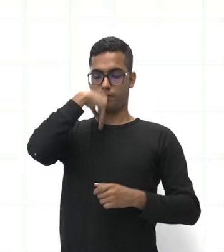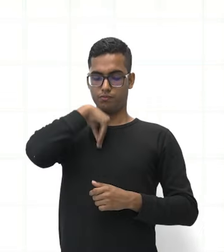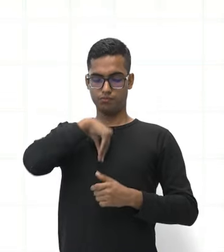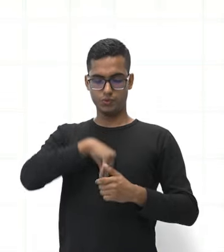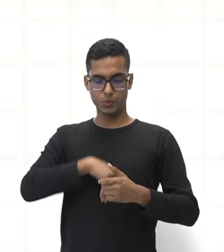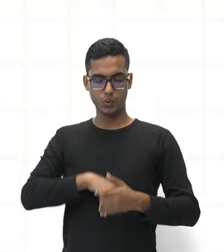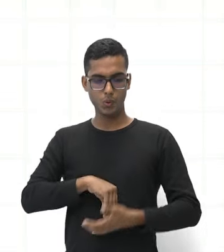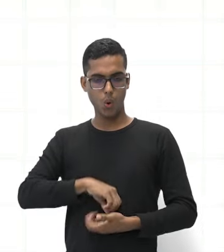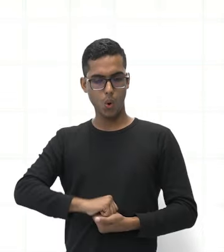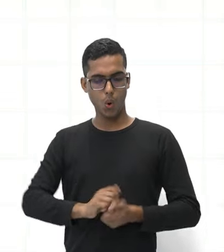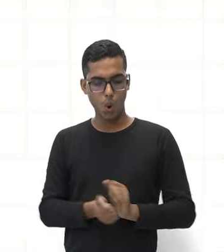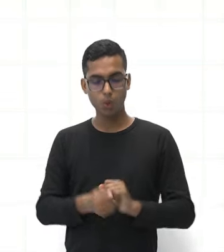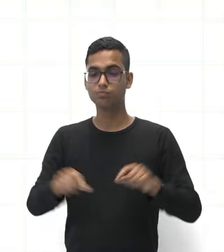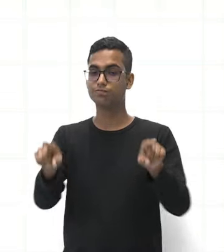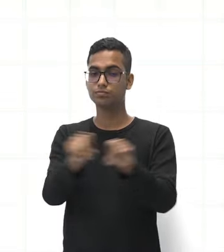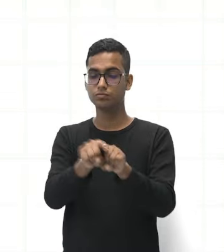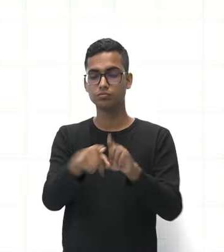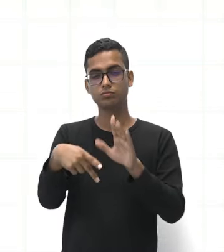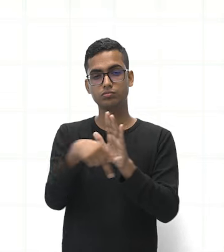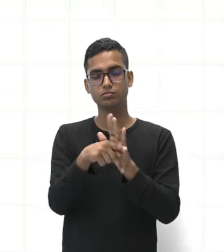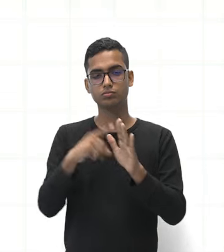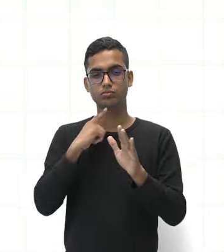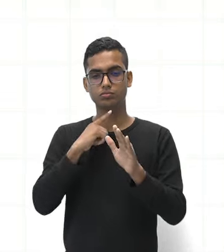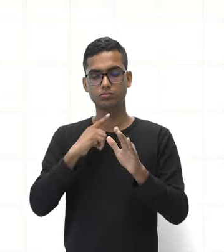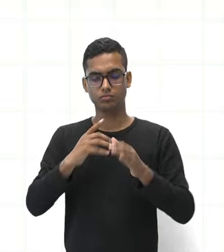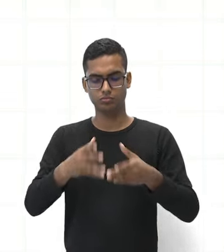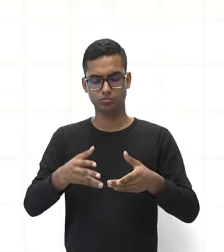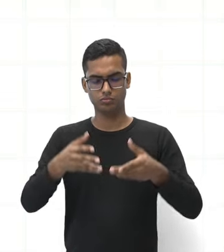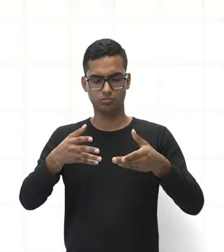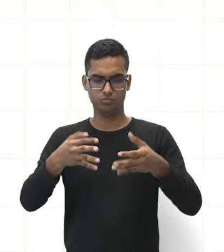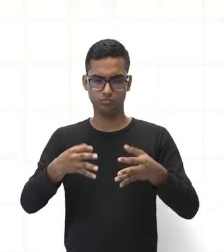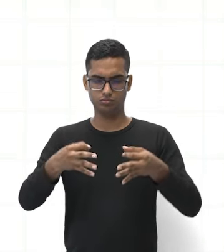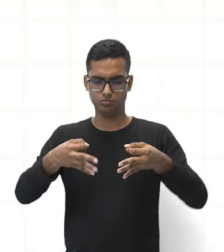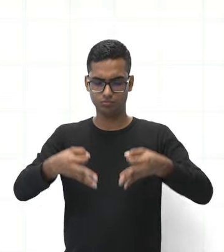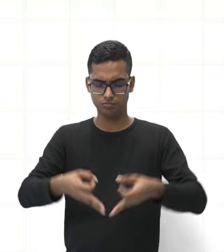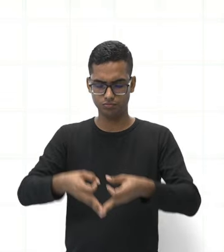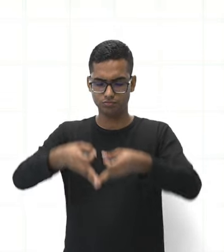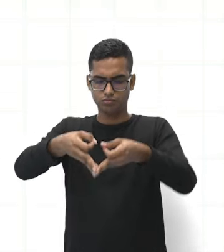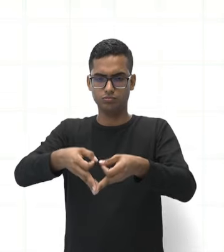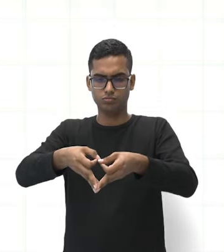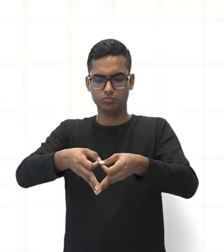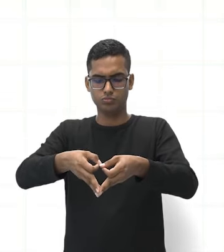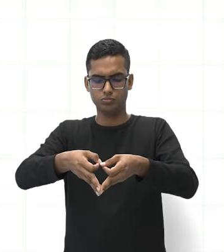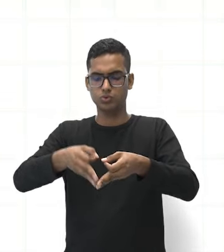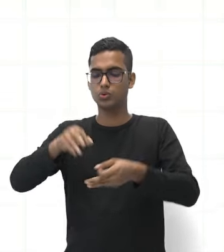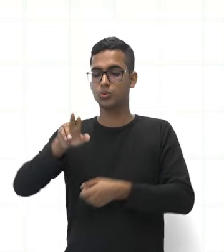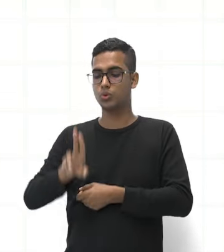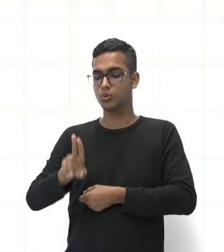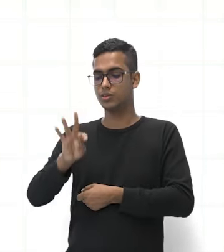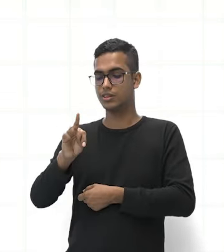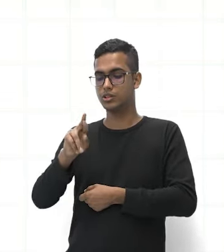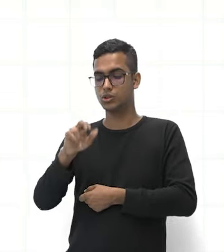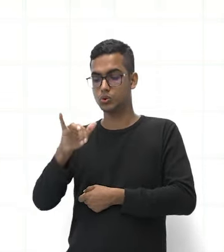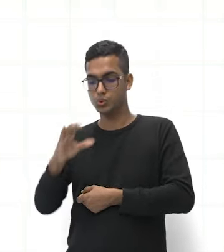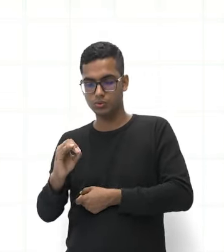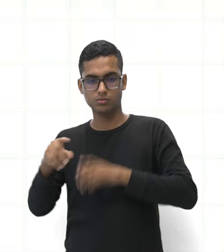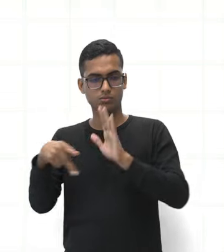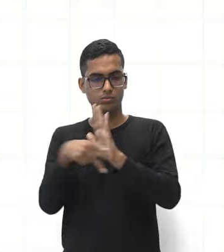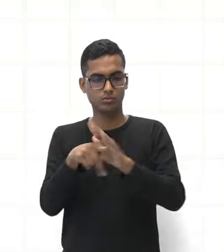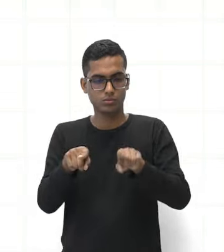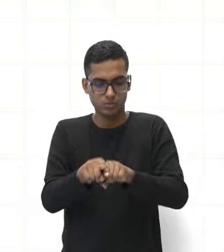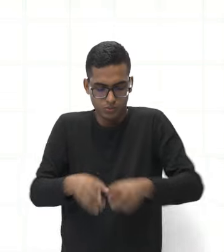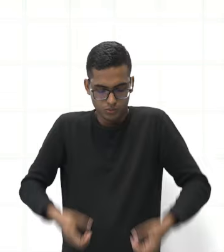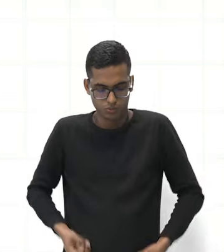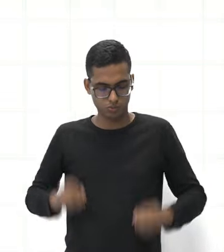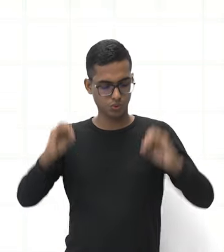também no útero, certo? Então, esses são os nossos três principais tipos de músculos